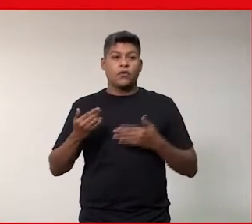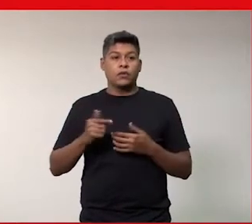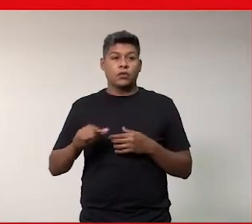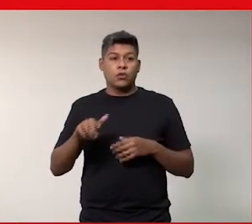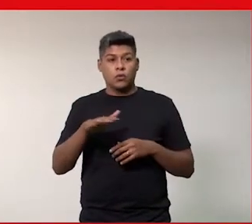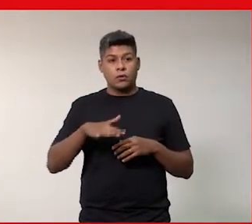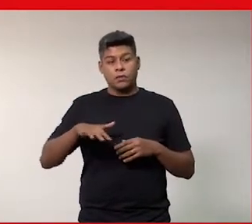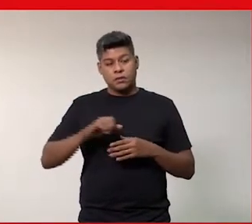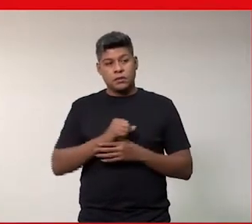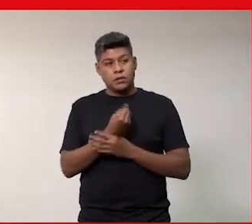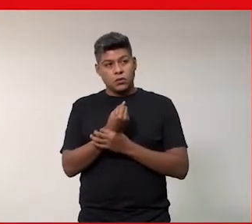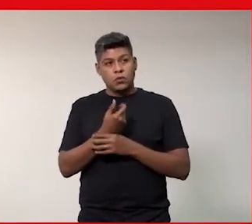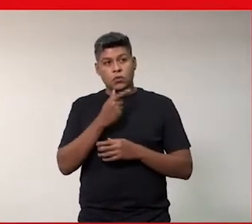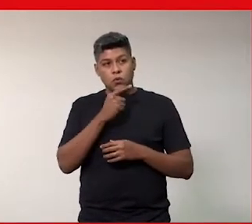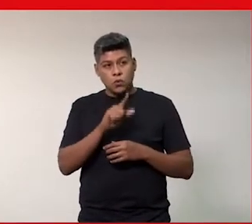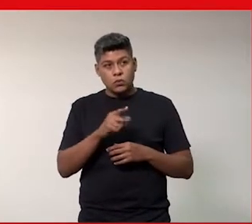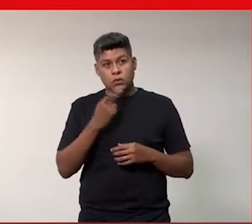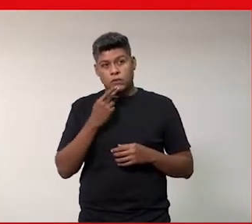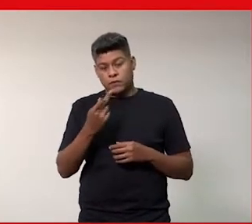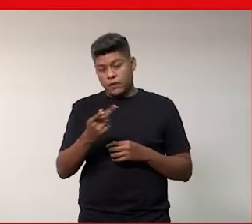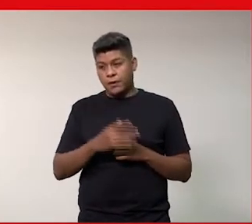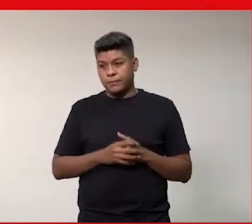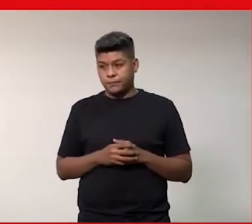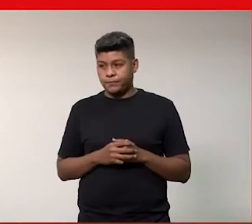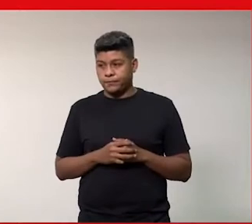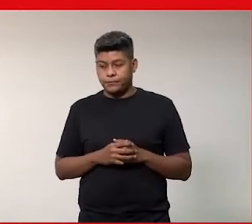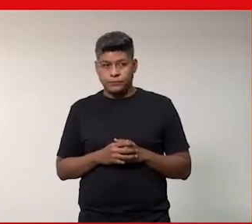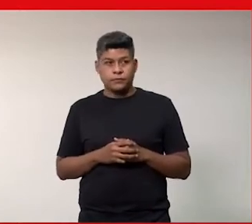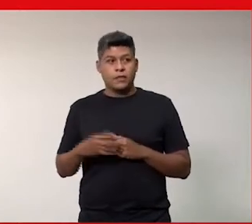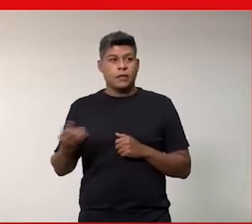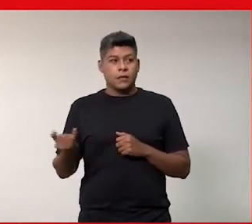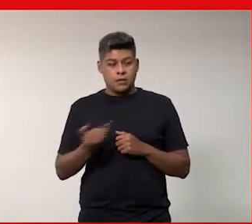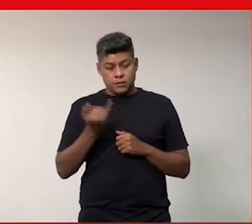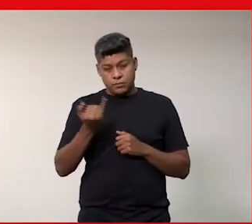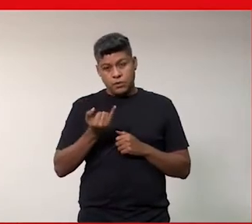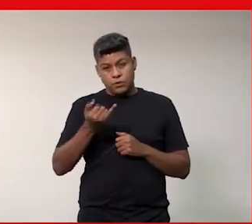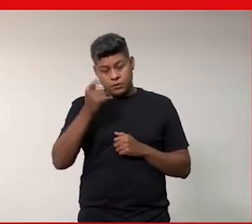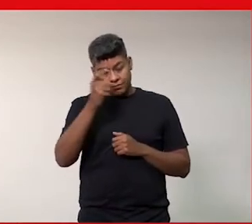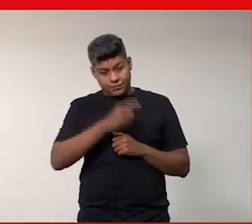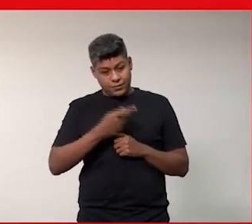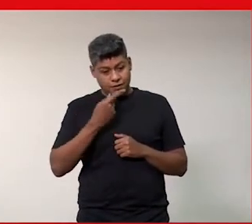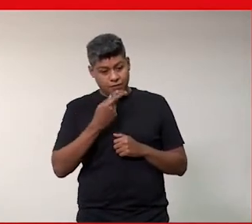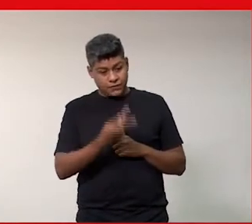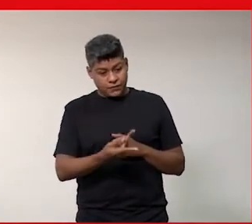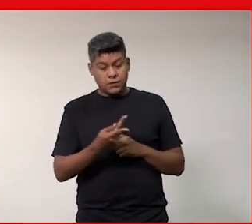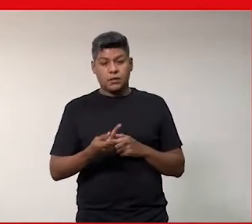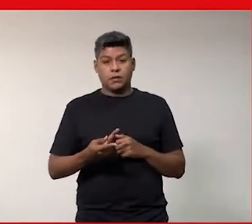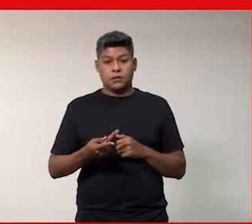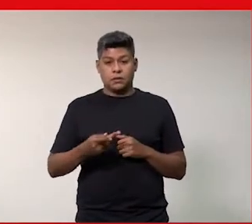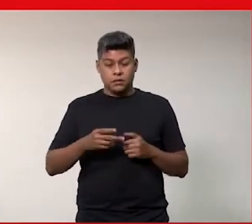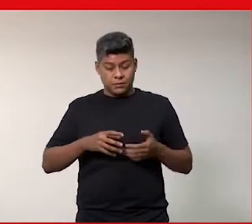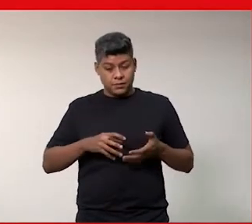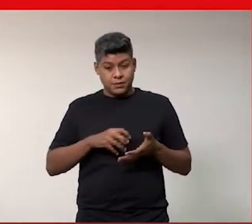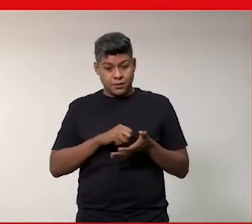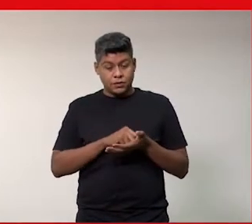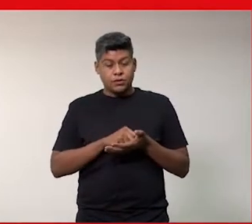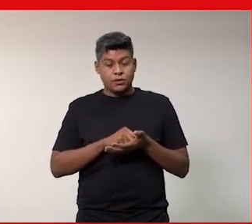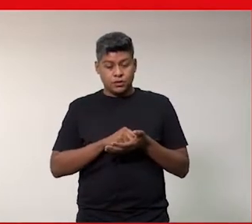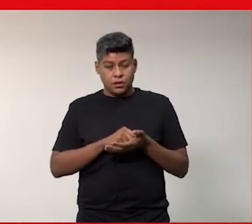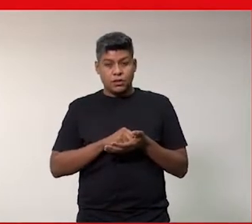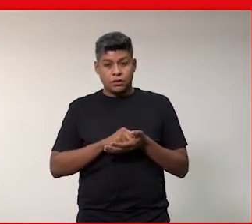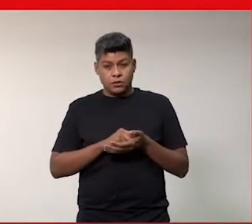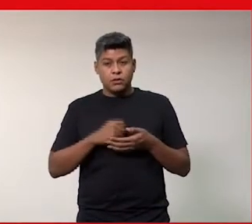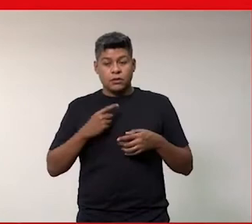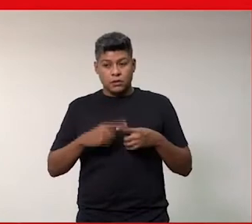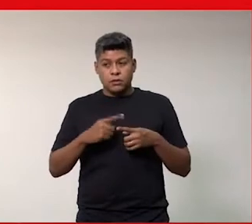ambiente seguro onde a gente consiga falar disso é importante que eles sejam falados é importante que eles sejam registrados e eu